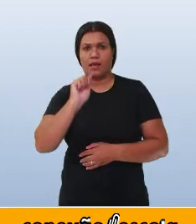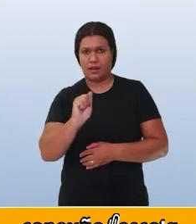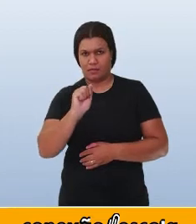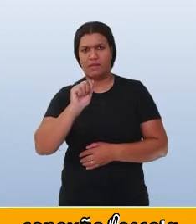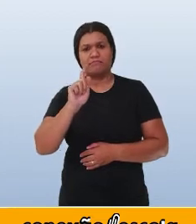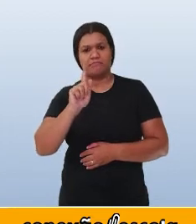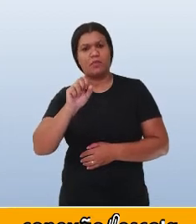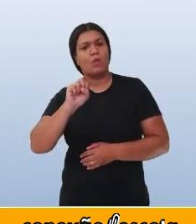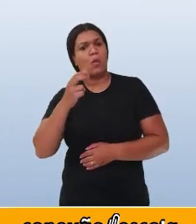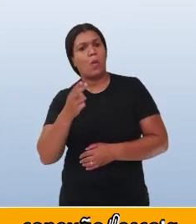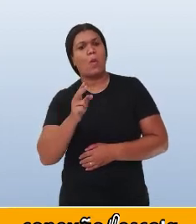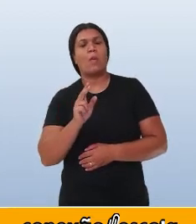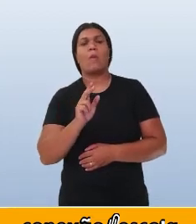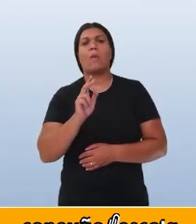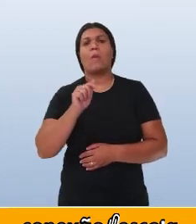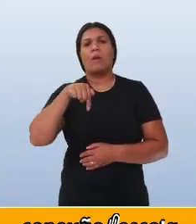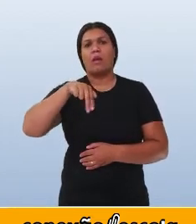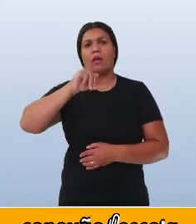quilograma.